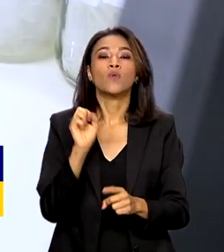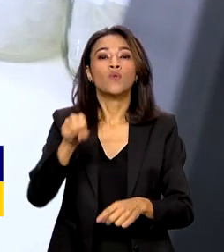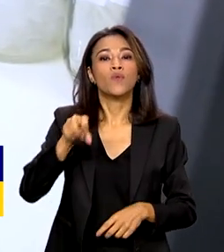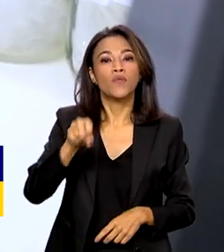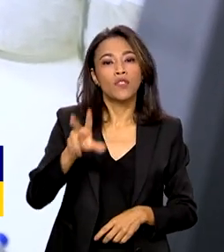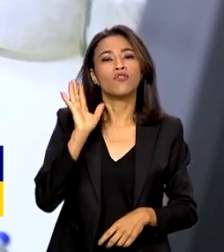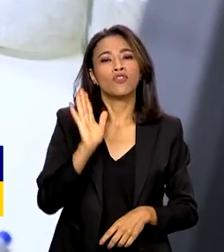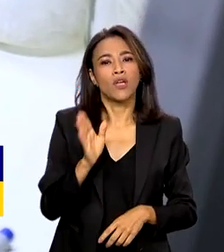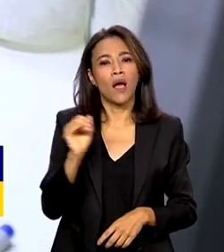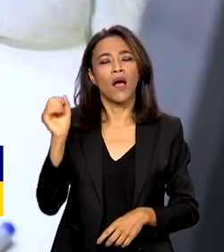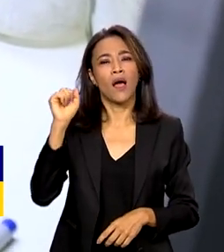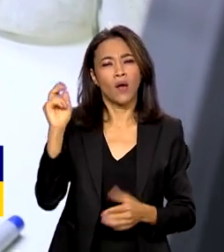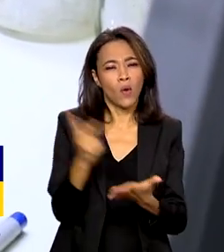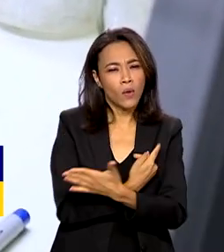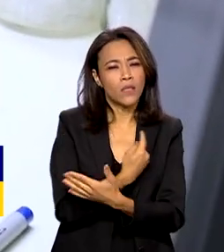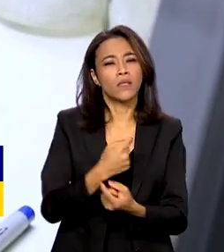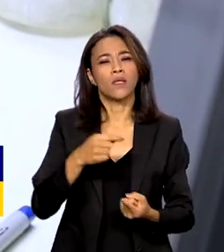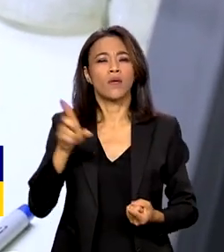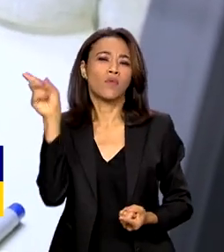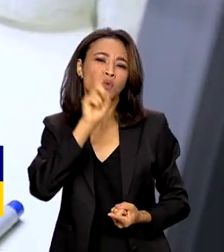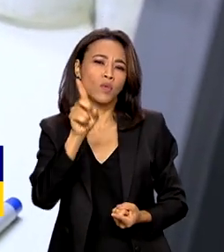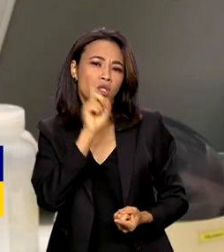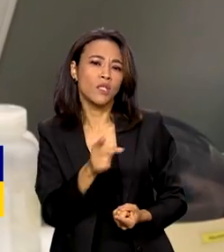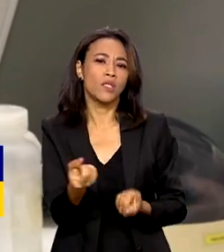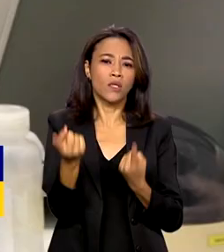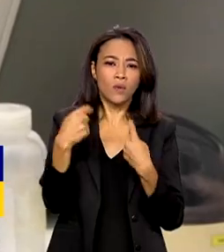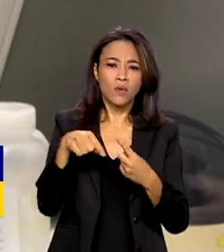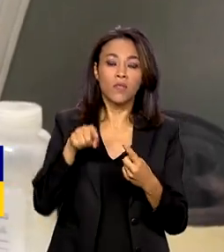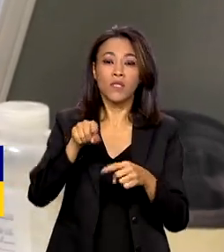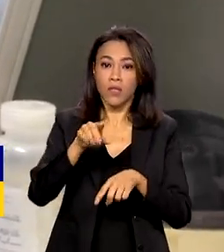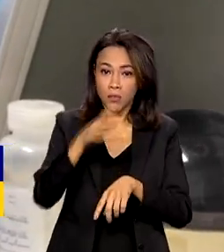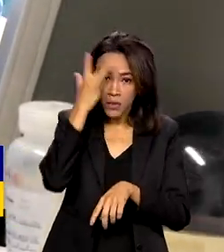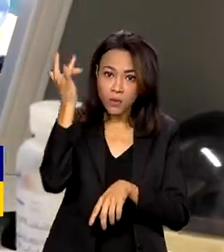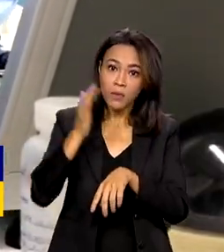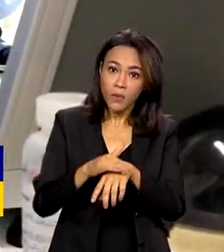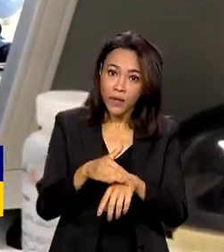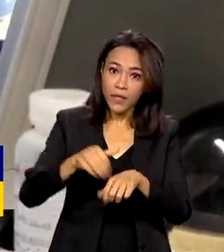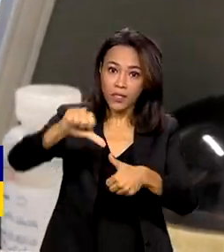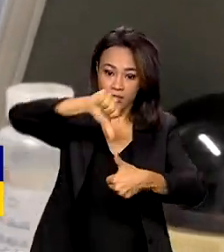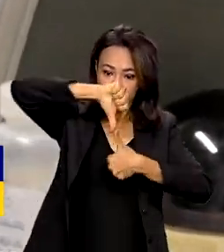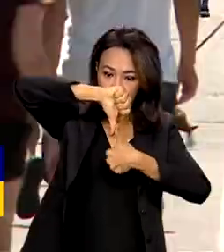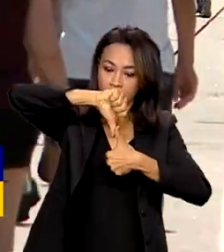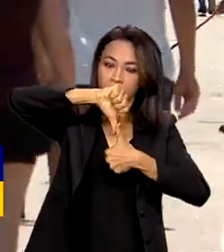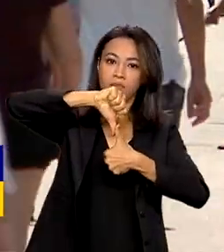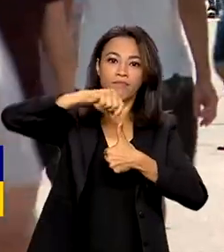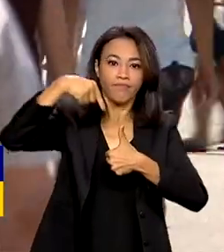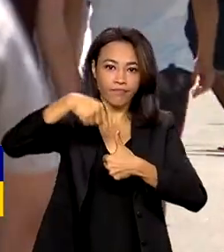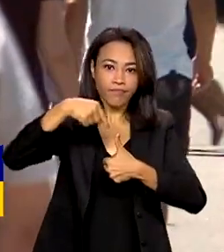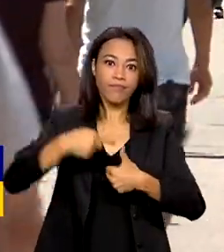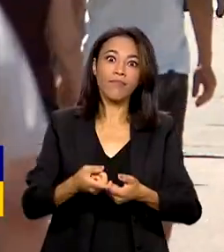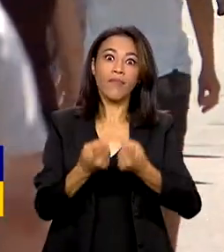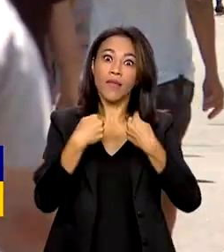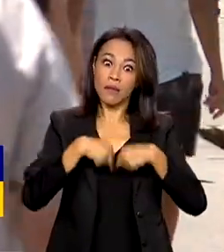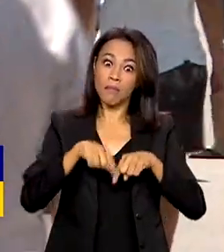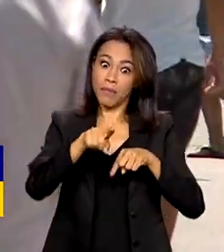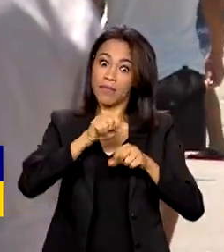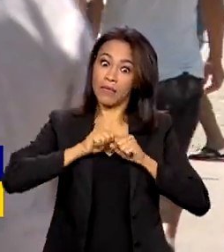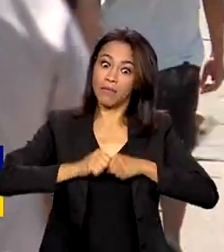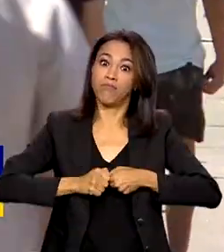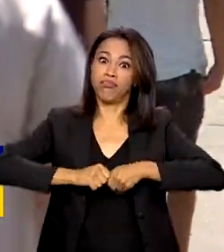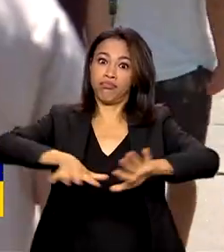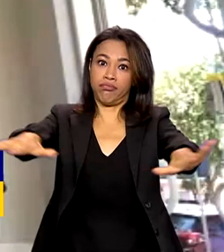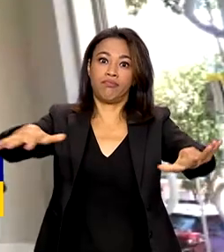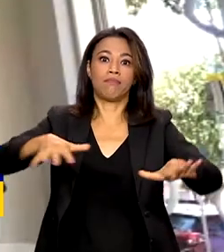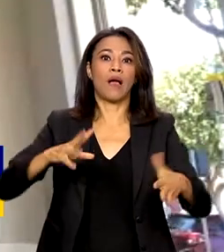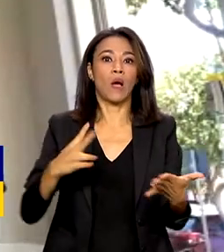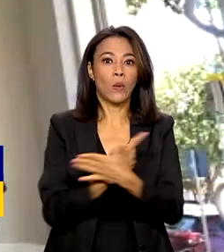pessoas nos Estados Unidos e na América Central. A preocupação da comunidade científica é de uma epidemia da doença no